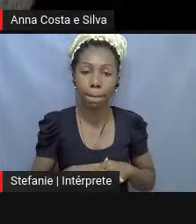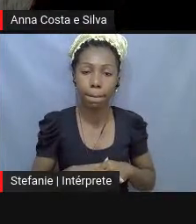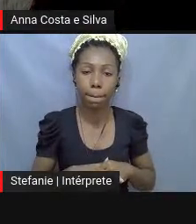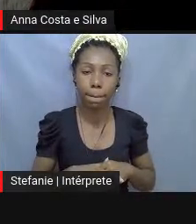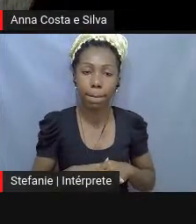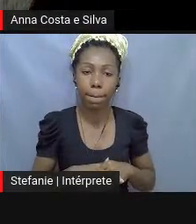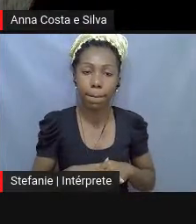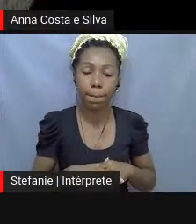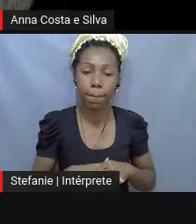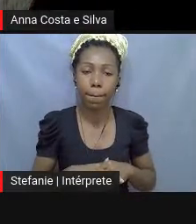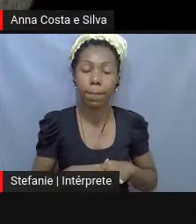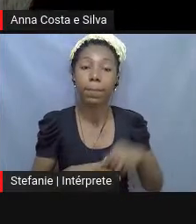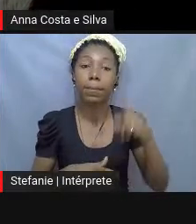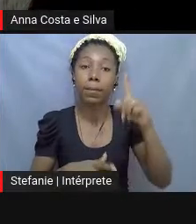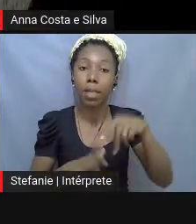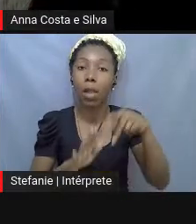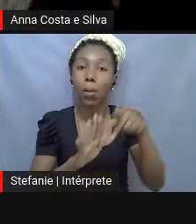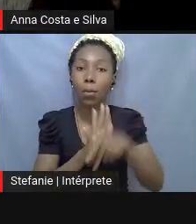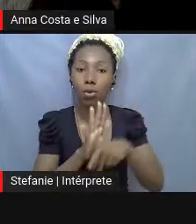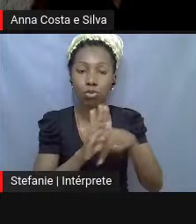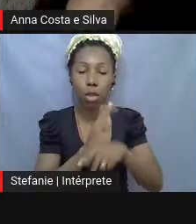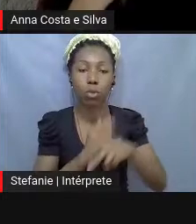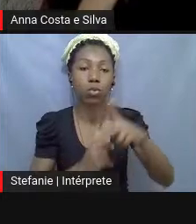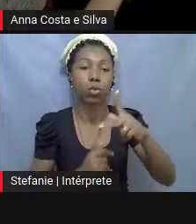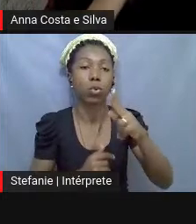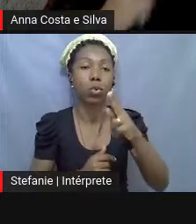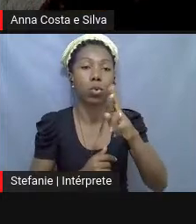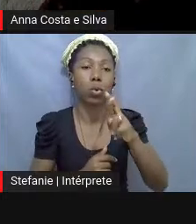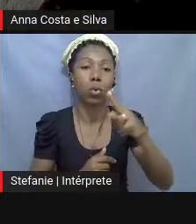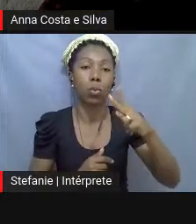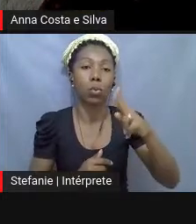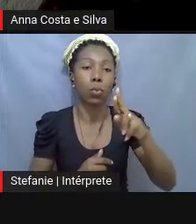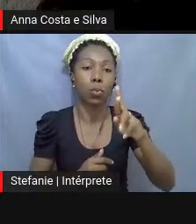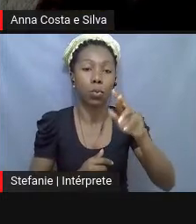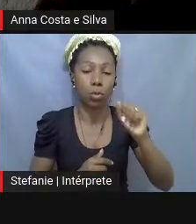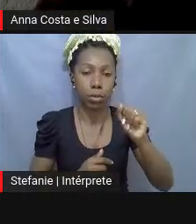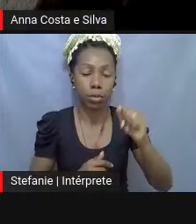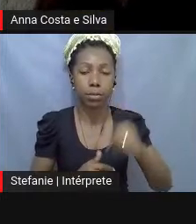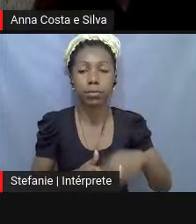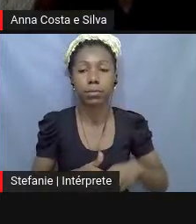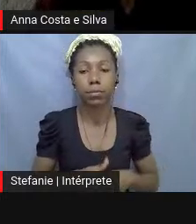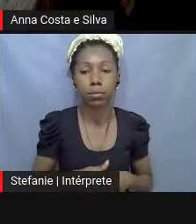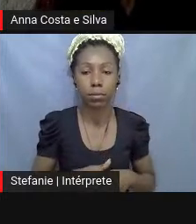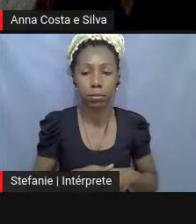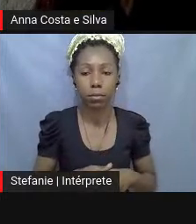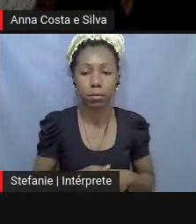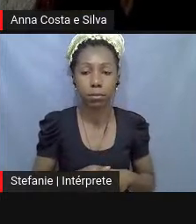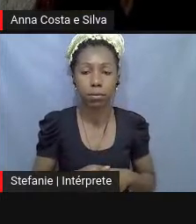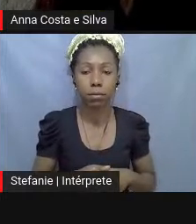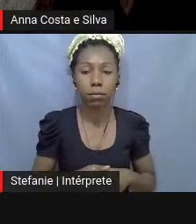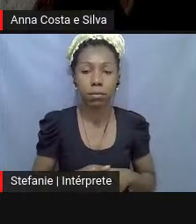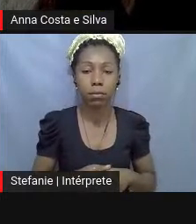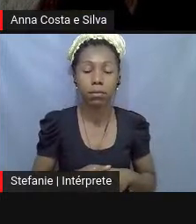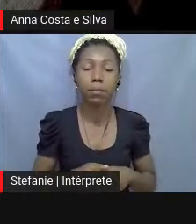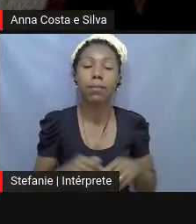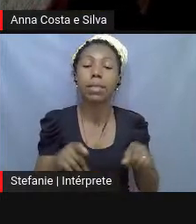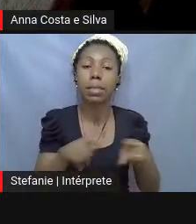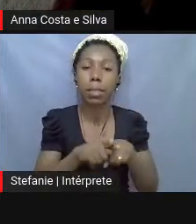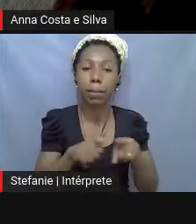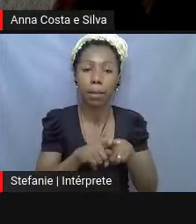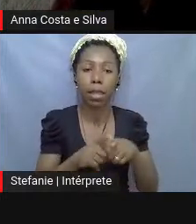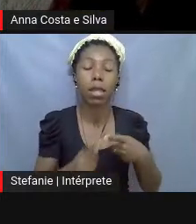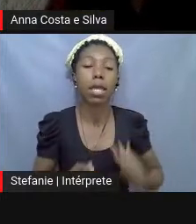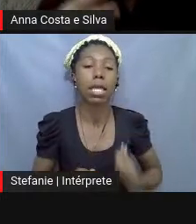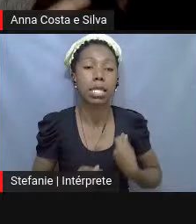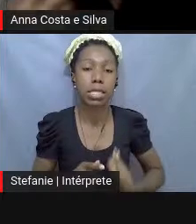É um projeto que é o Púrpura, que é um projeto que também é... Ele existe